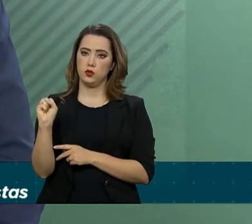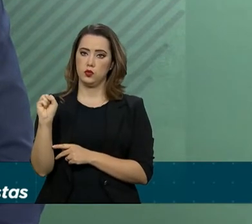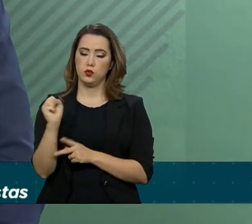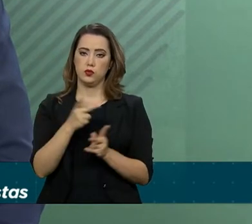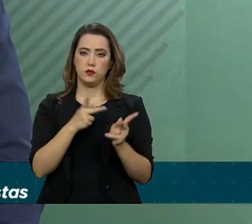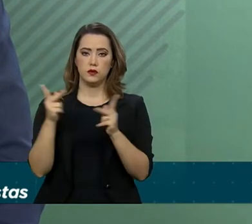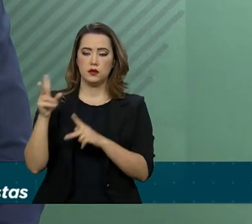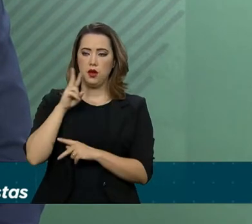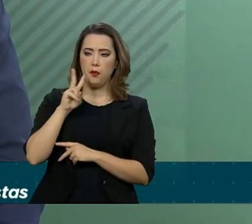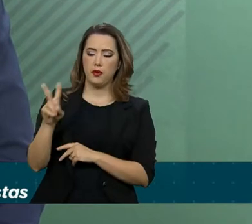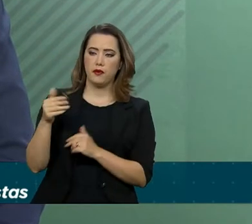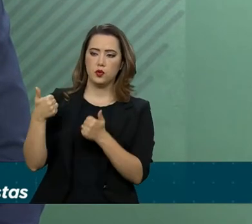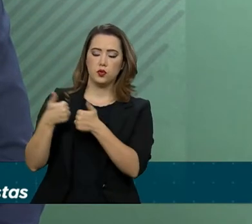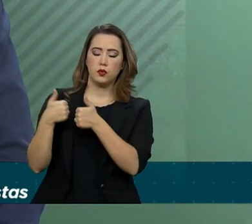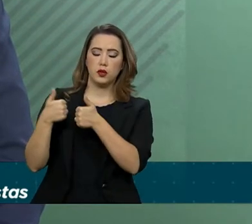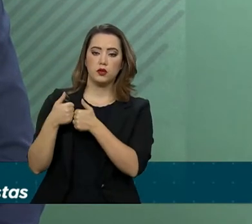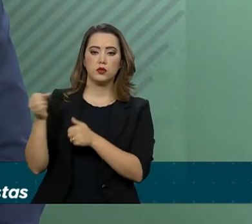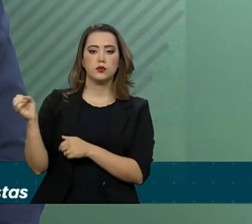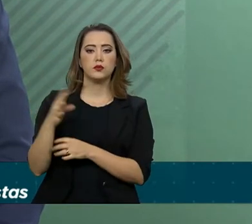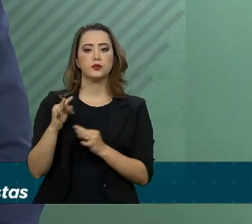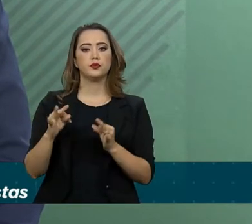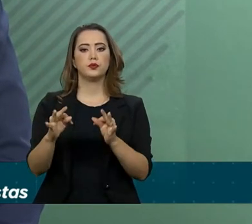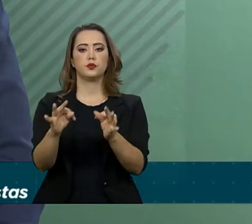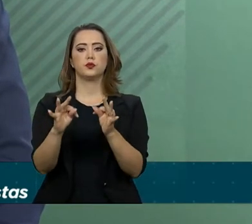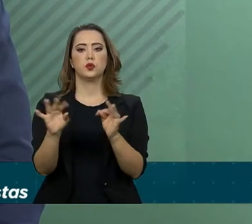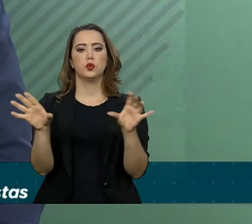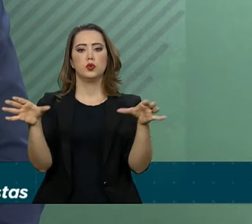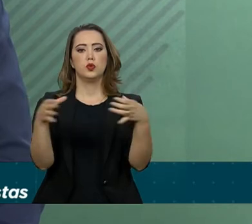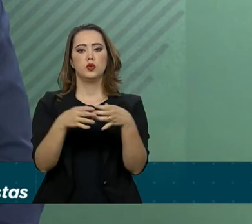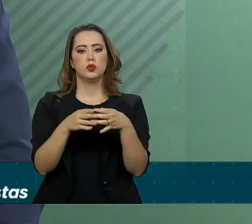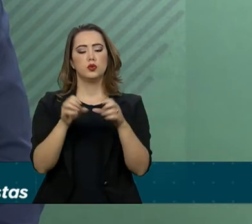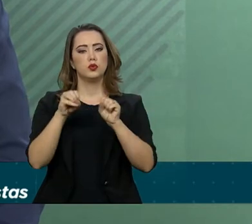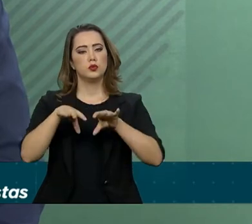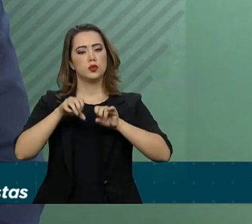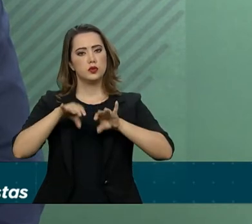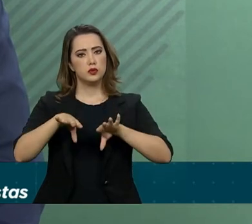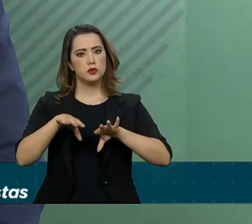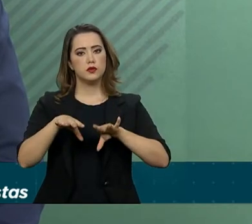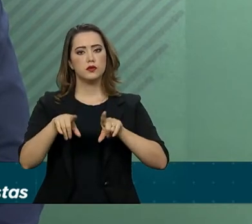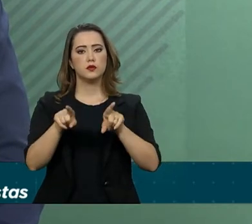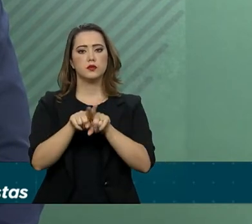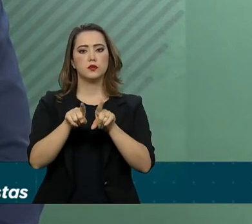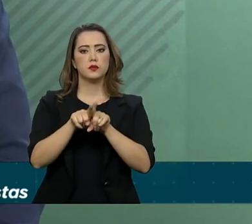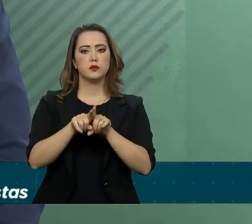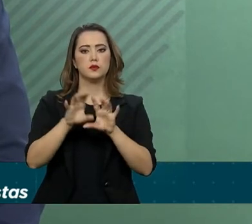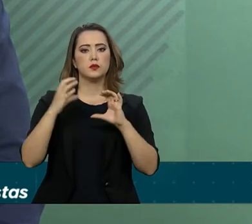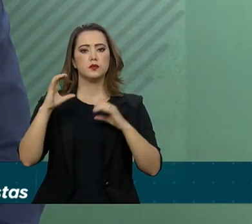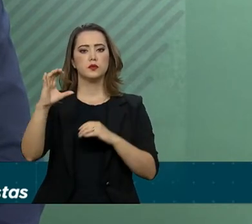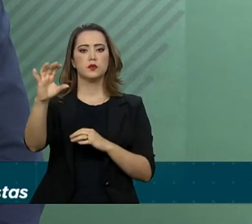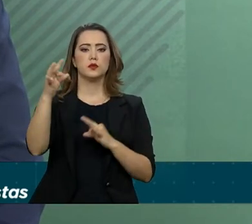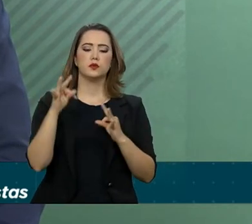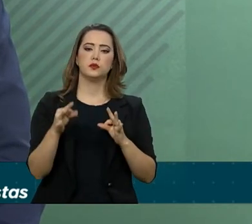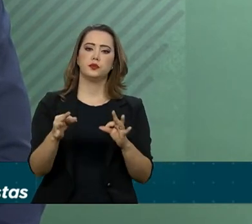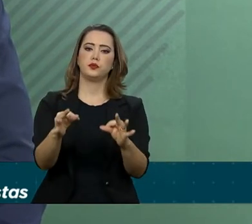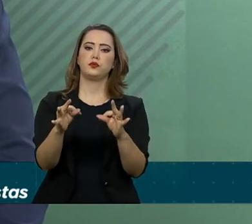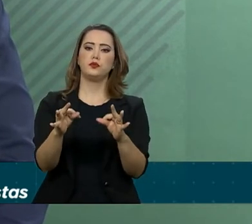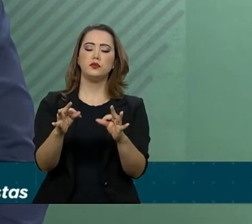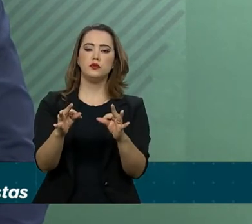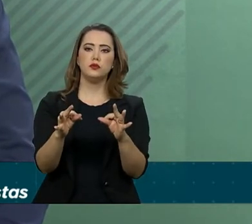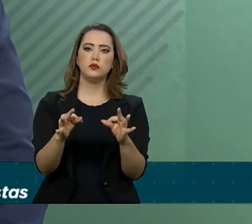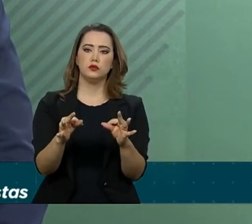iniciativas inovadoras nas áreas da educação e da ciência e tecnologia